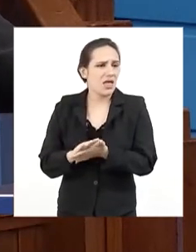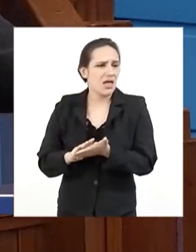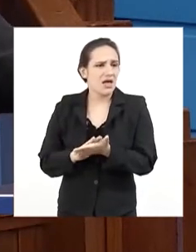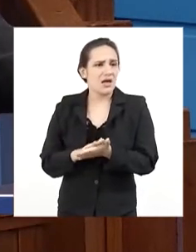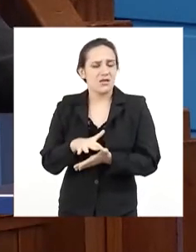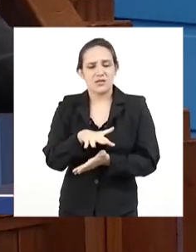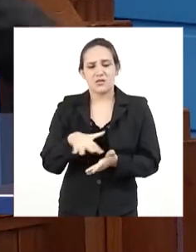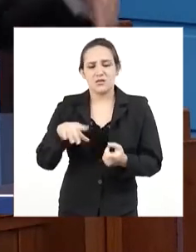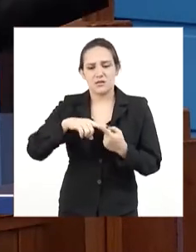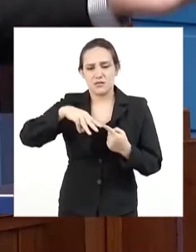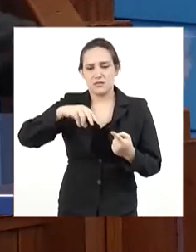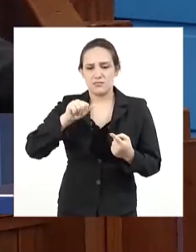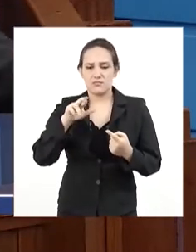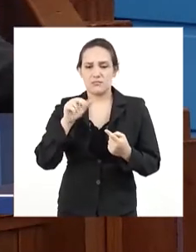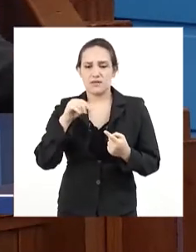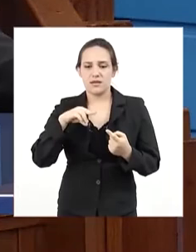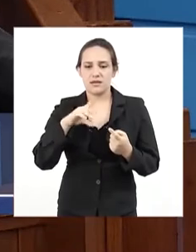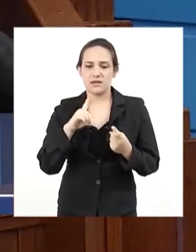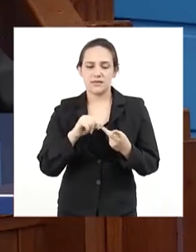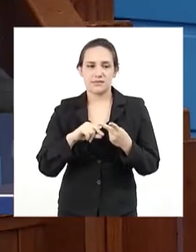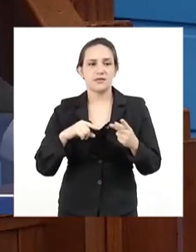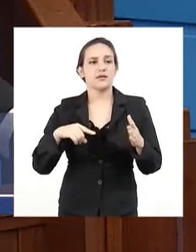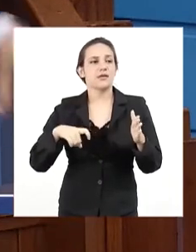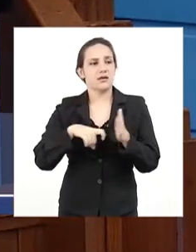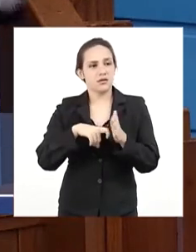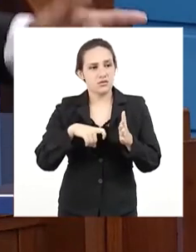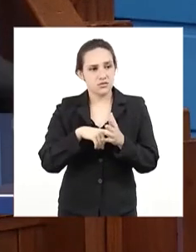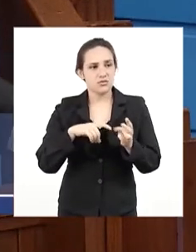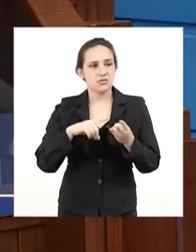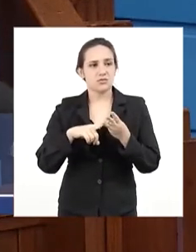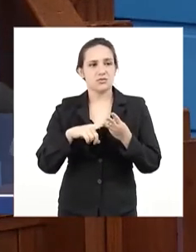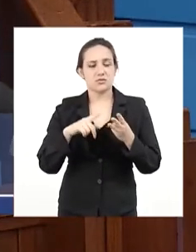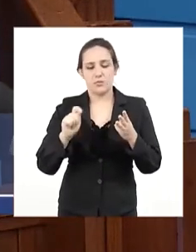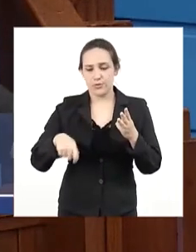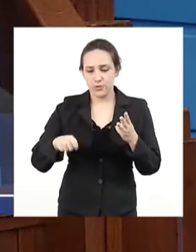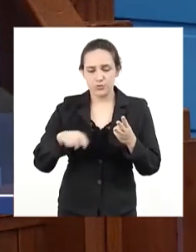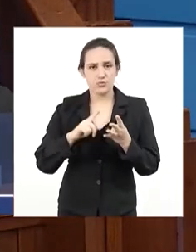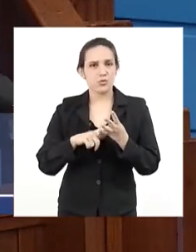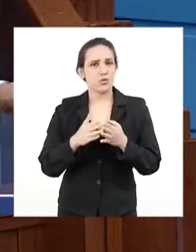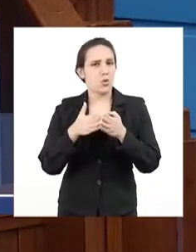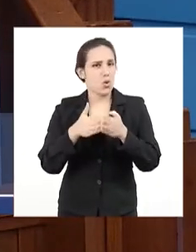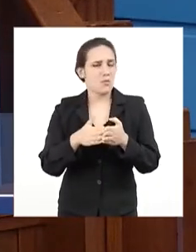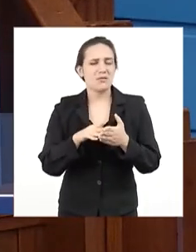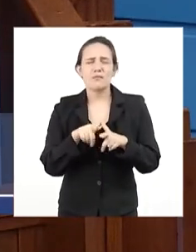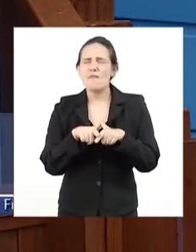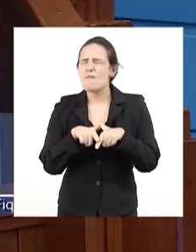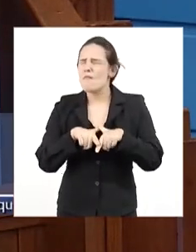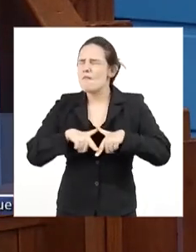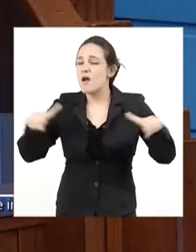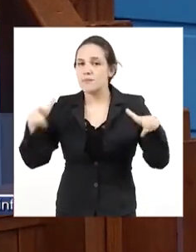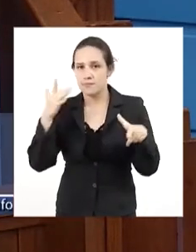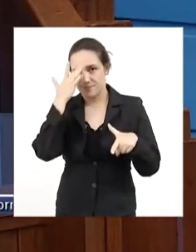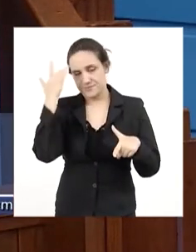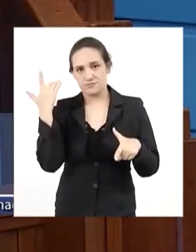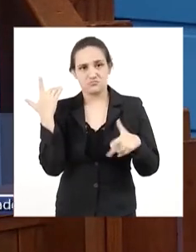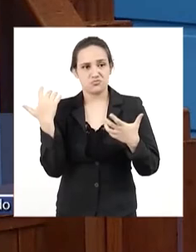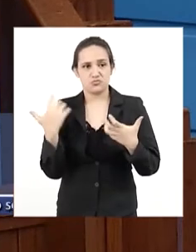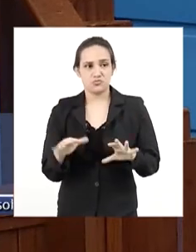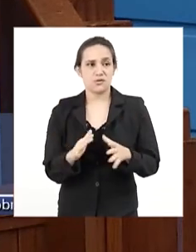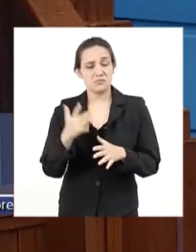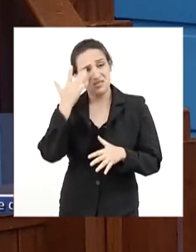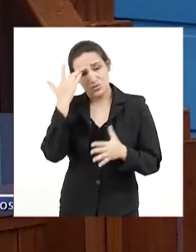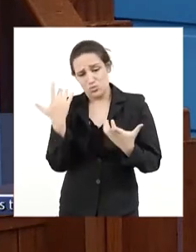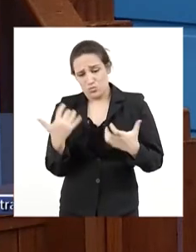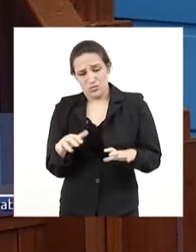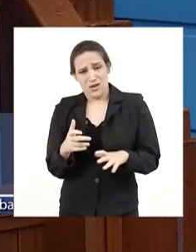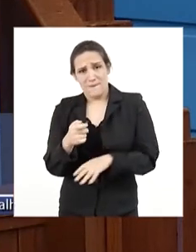no Miranda, no Coxim, no Aquidoana, no Porto Murtinho, no Corumbá, porque, de fato, não há nem o interesse,